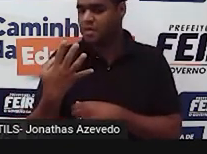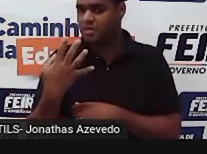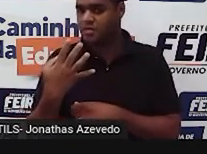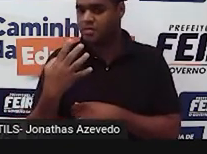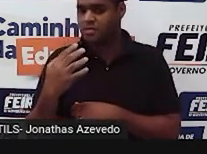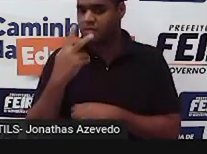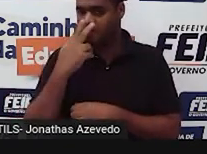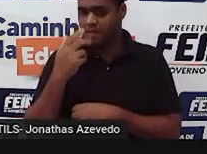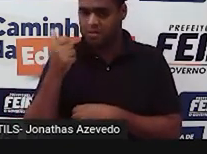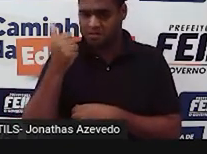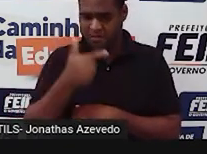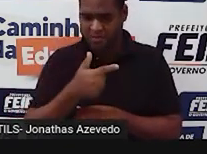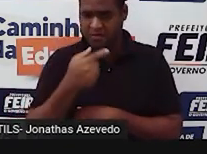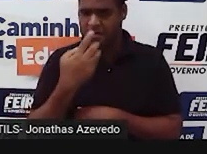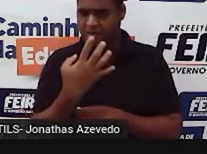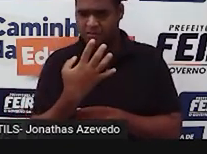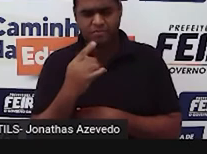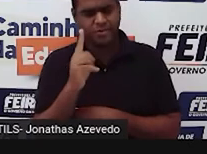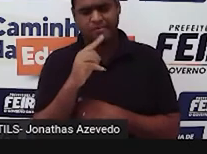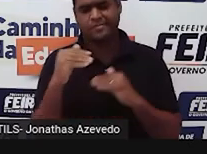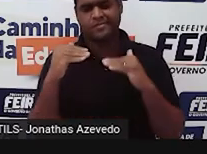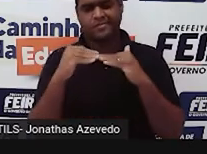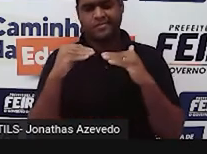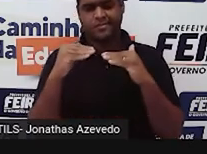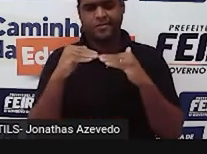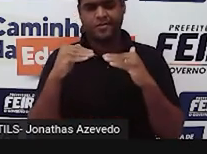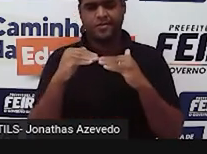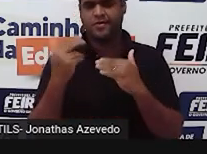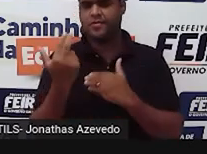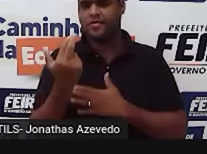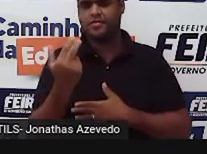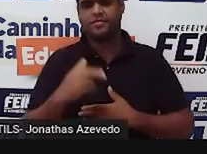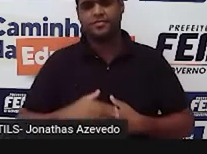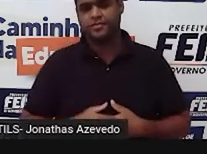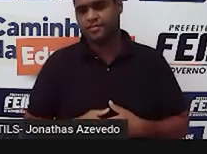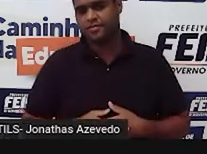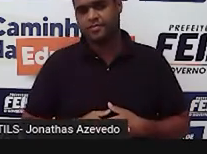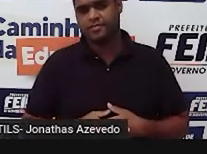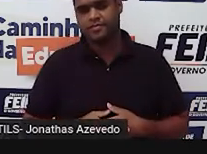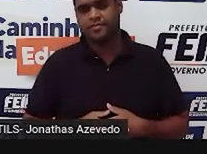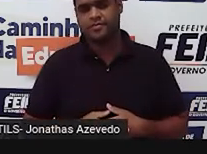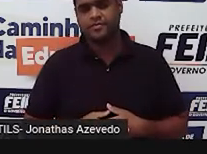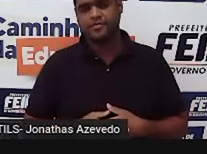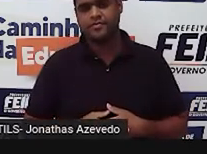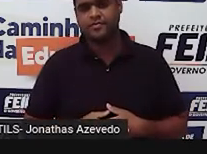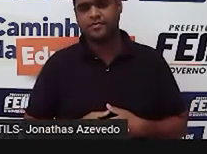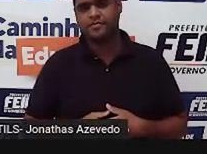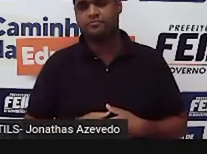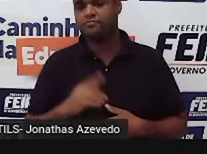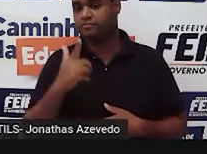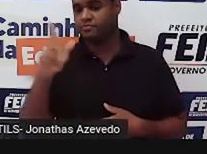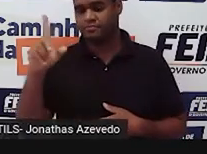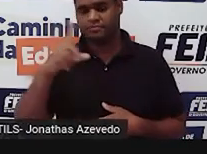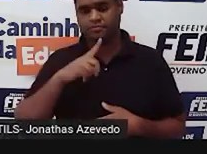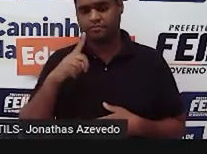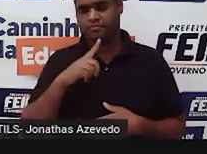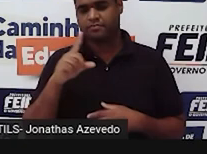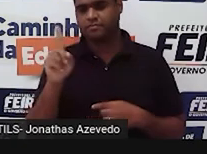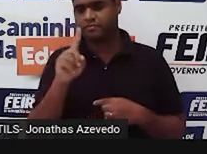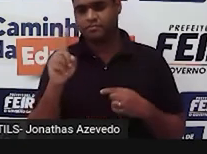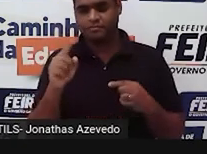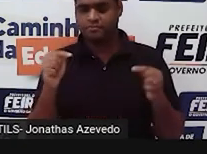4 é igual a 4. Então, olha só. Já outra etapa que não está